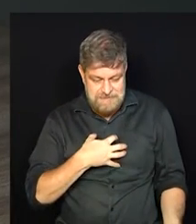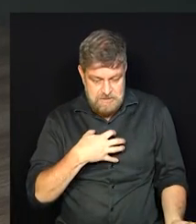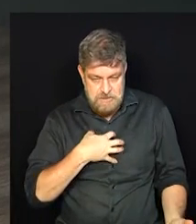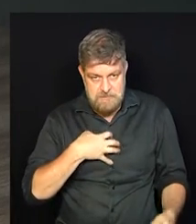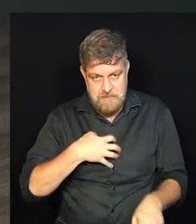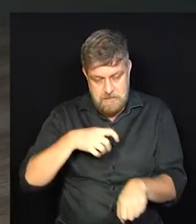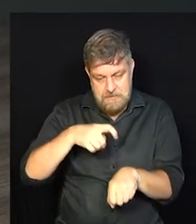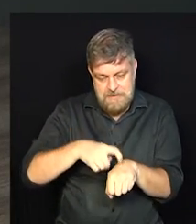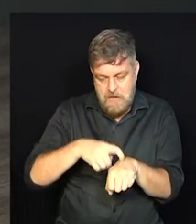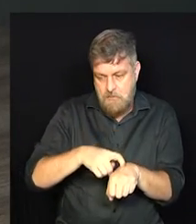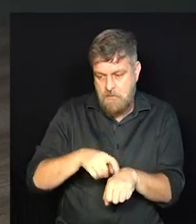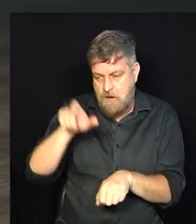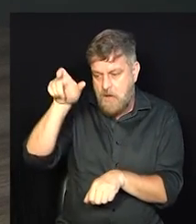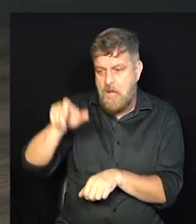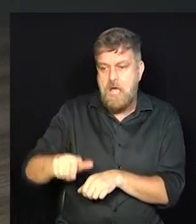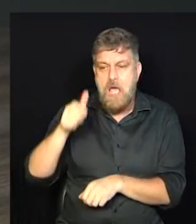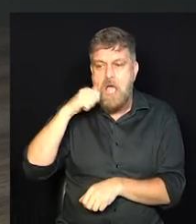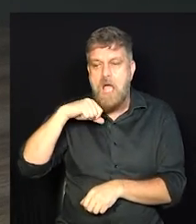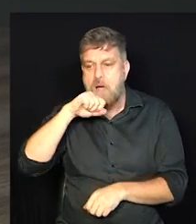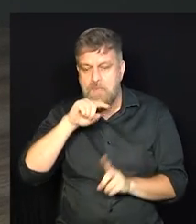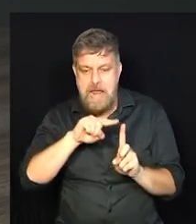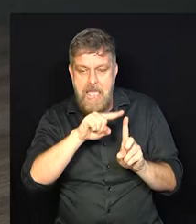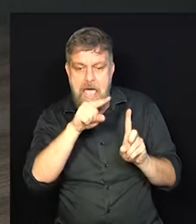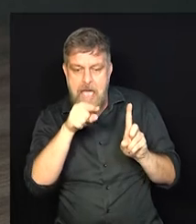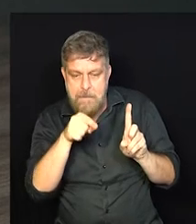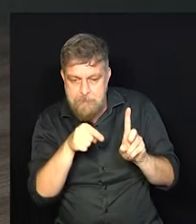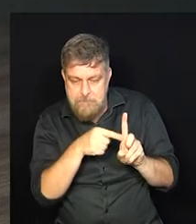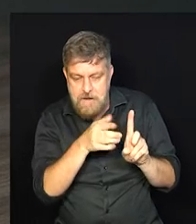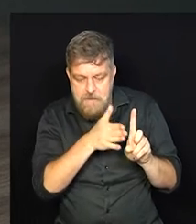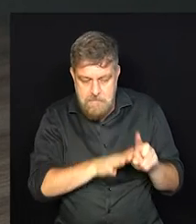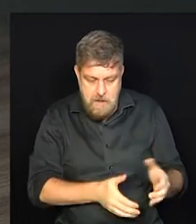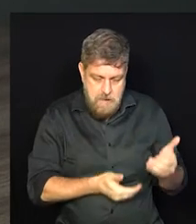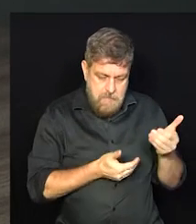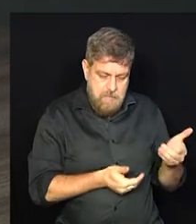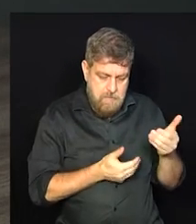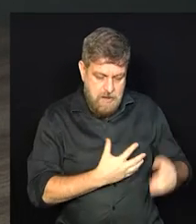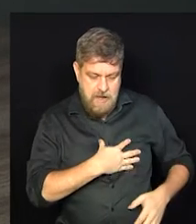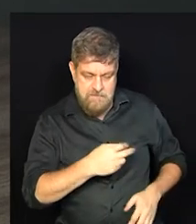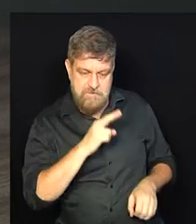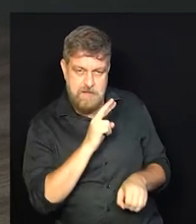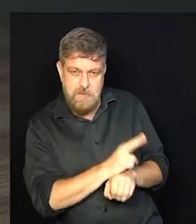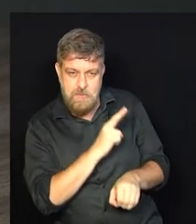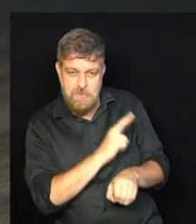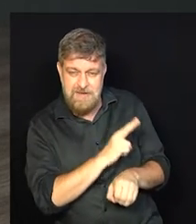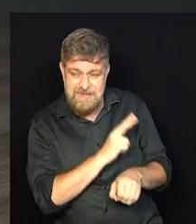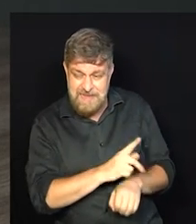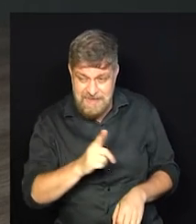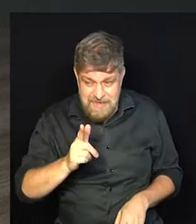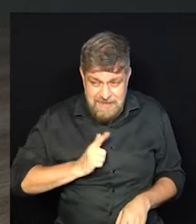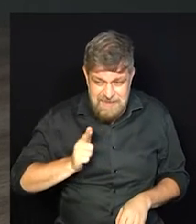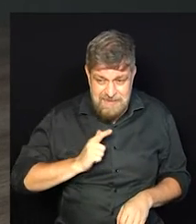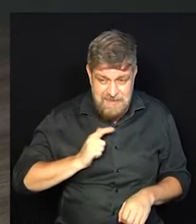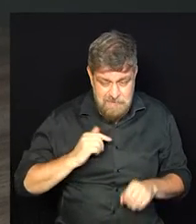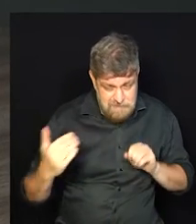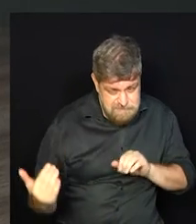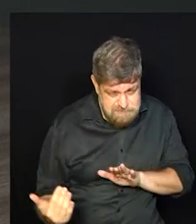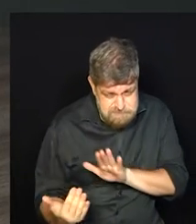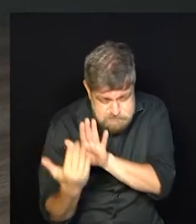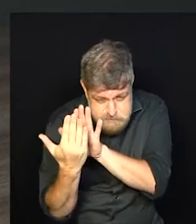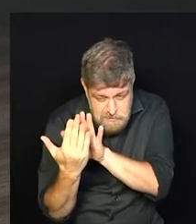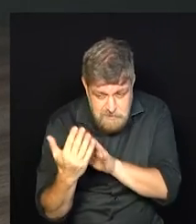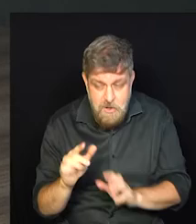desse momento mãe, desse cuidado com os filhos, etc., ele tem um impacto importante nos